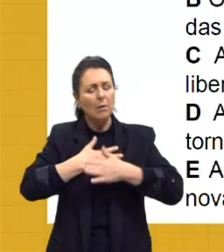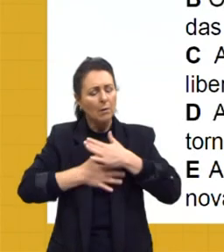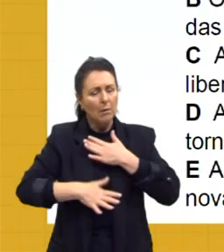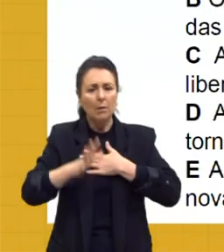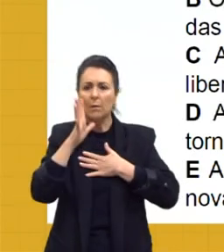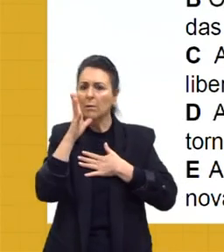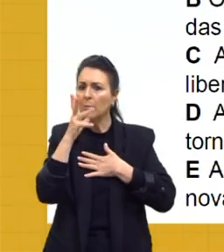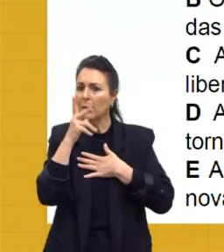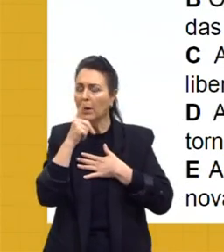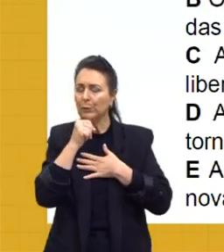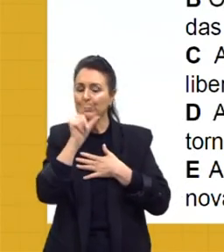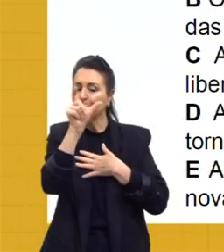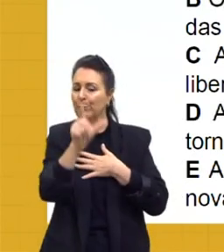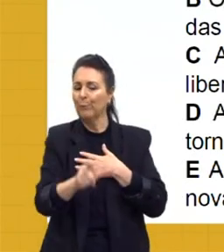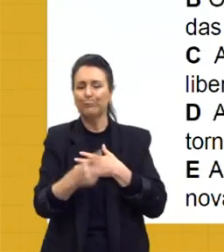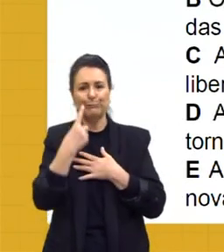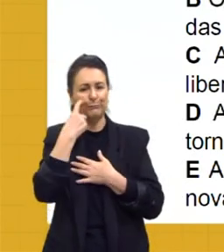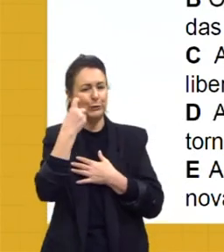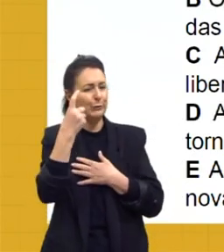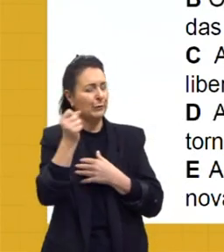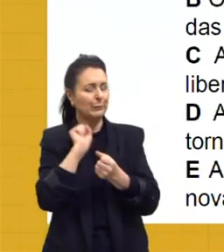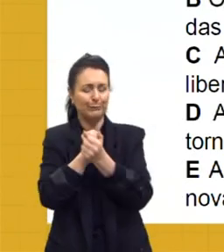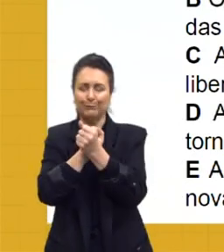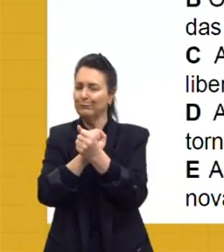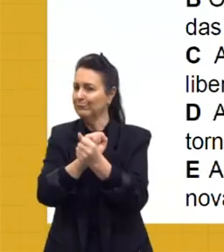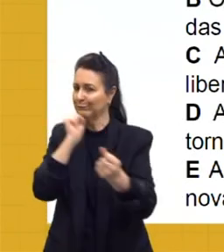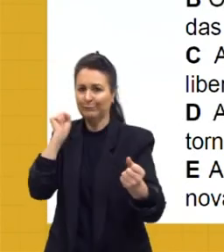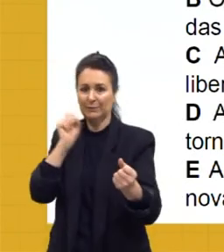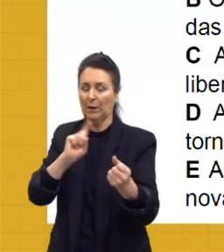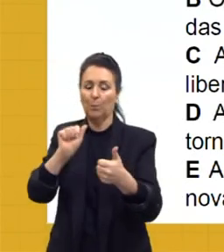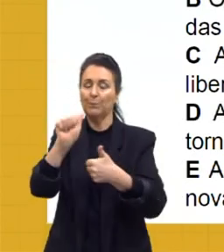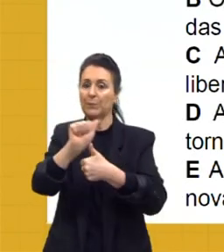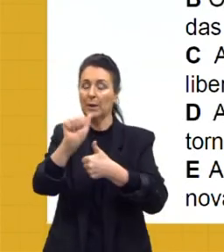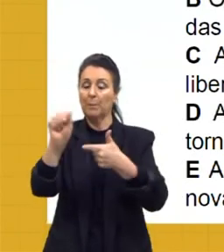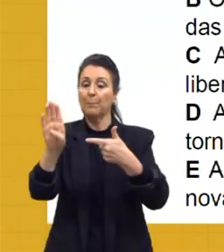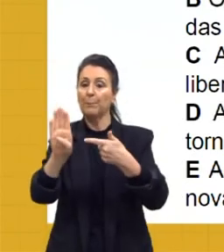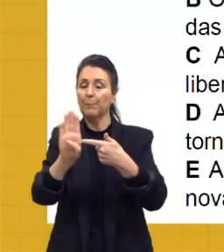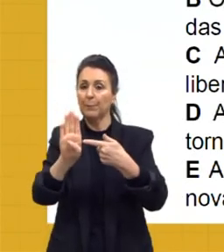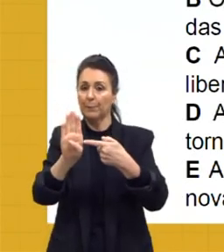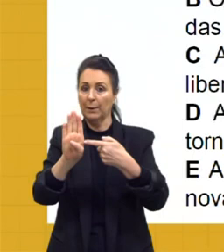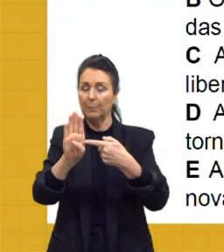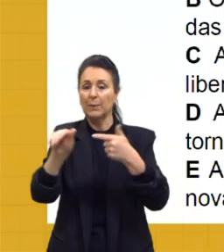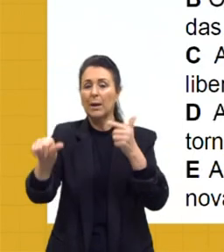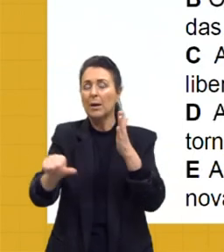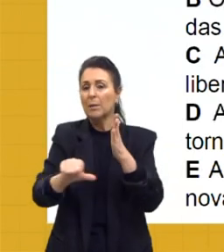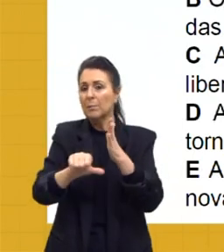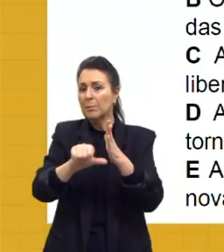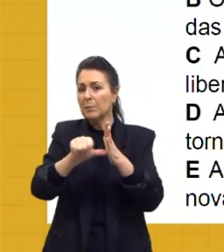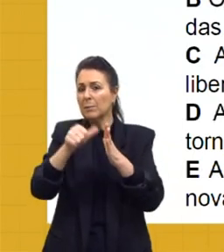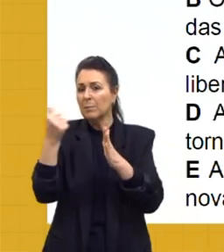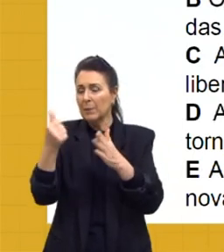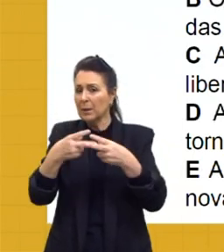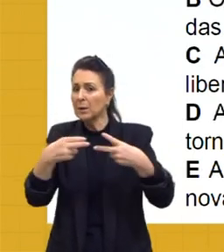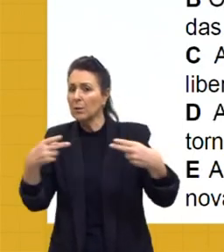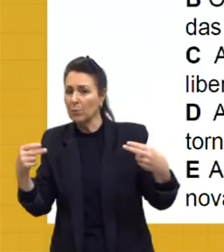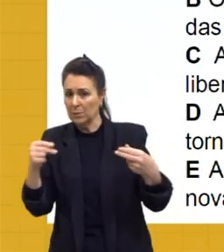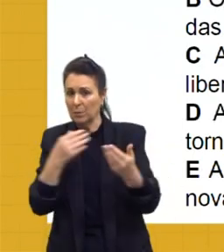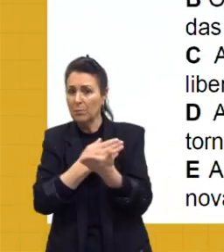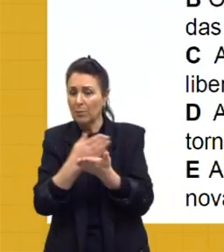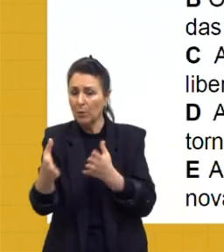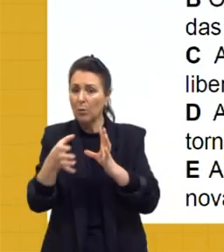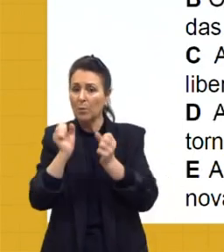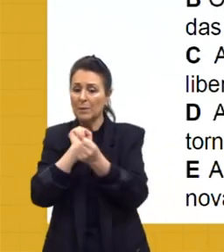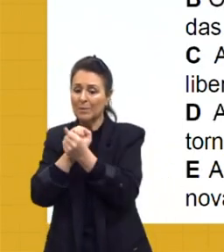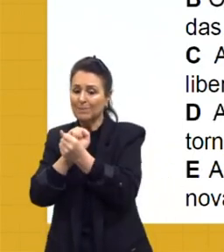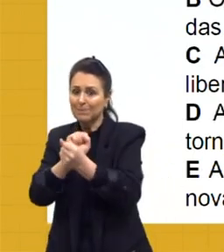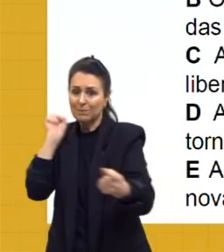não estava interessada nessa abolição. Não é a A. B, o primeiro passo para a abolição da escravatura foi a